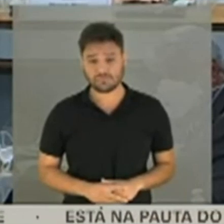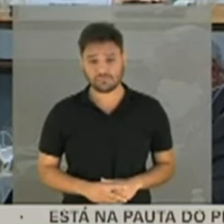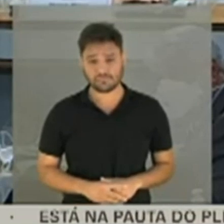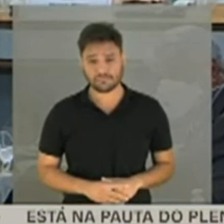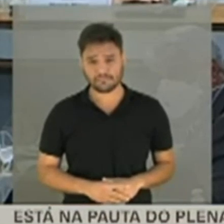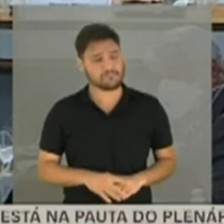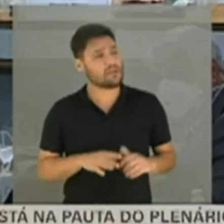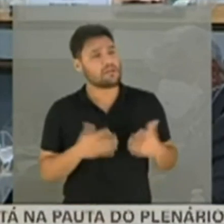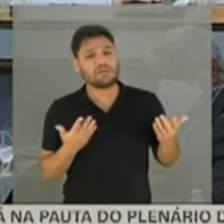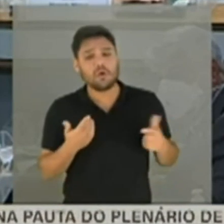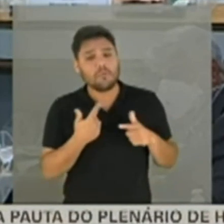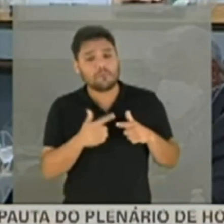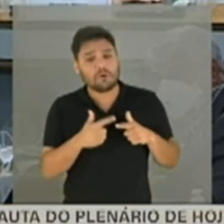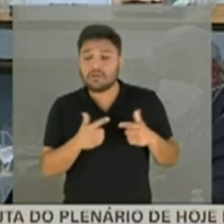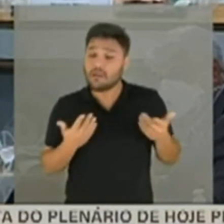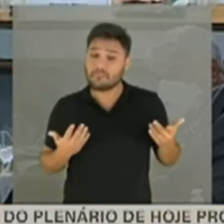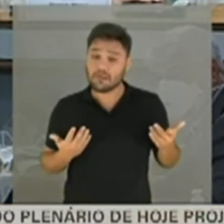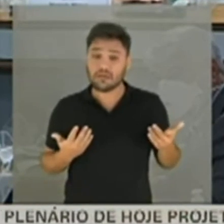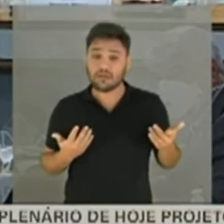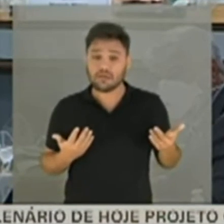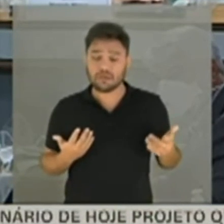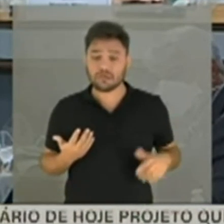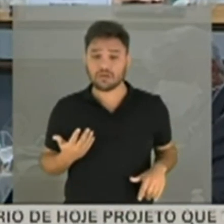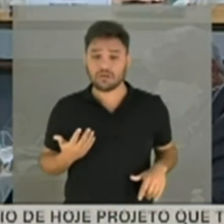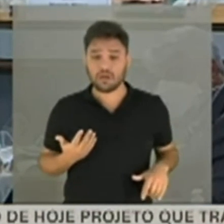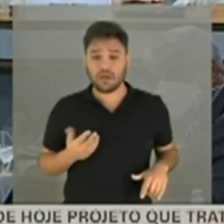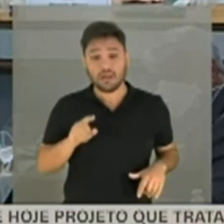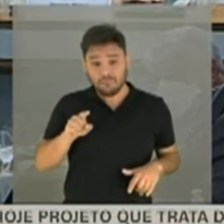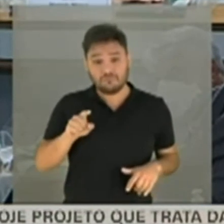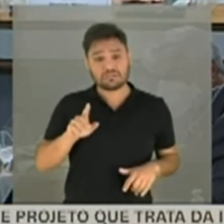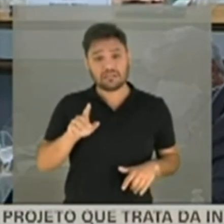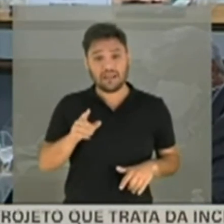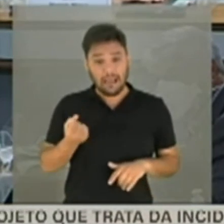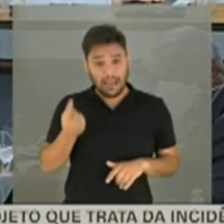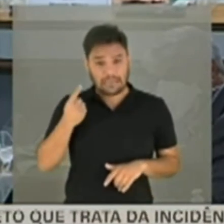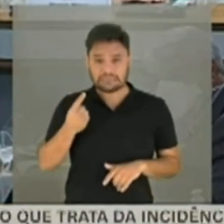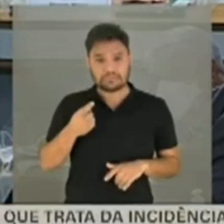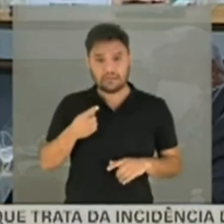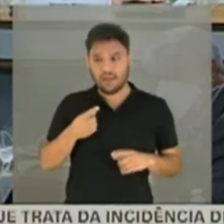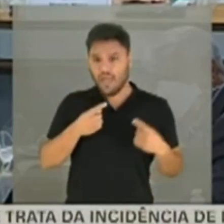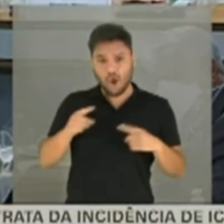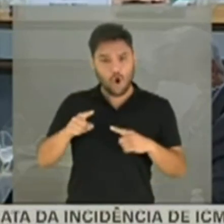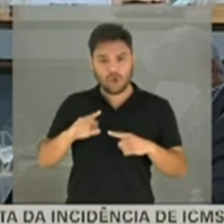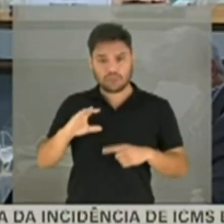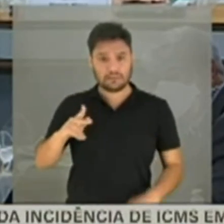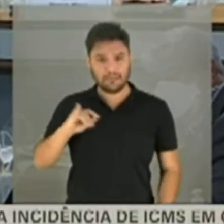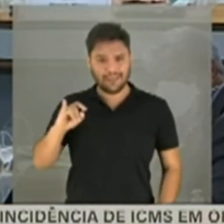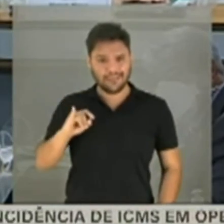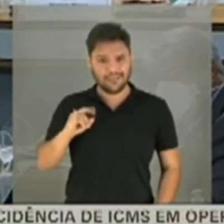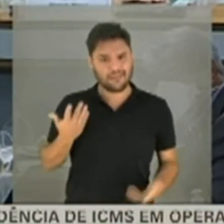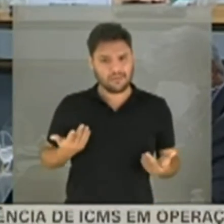O problema é que Vossa Excelência praticou ainda há pouco um ato de desacate, essa comissão.